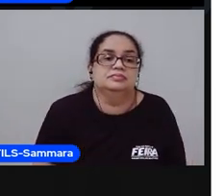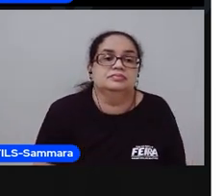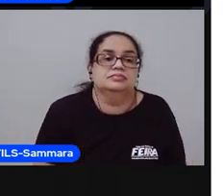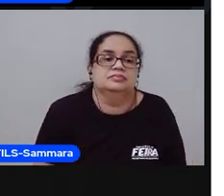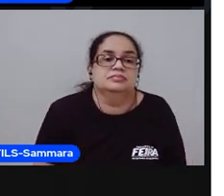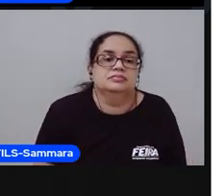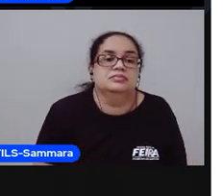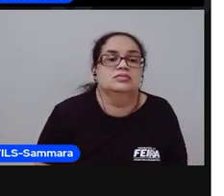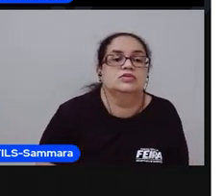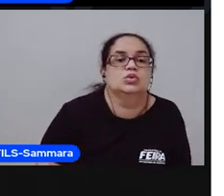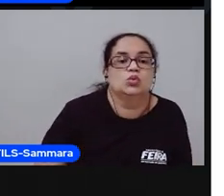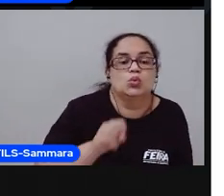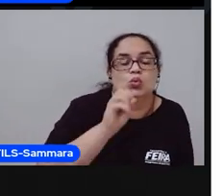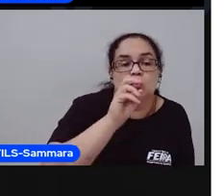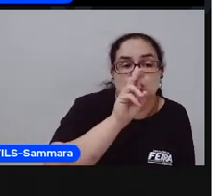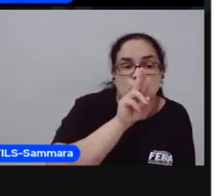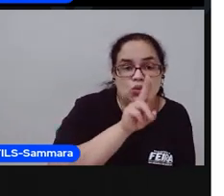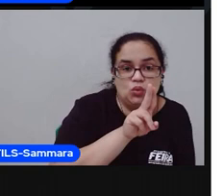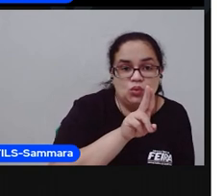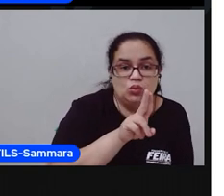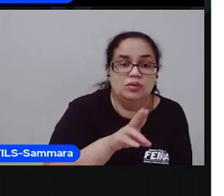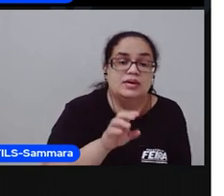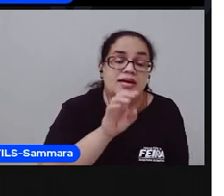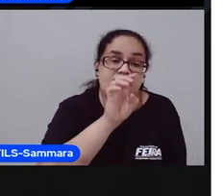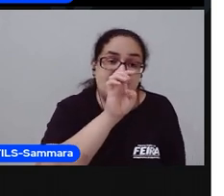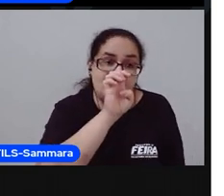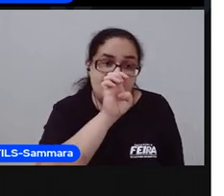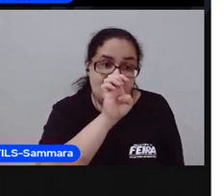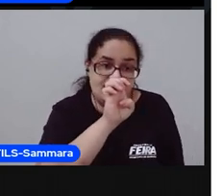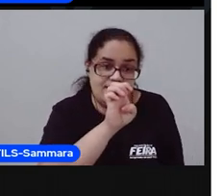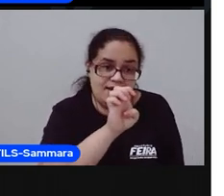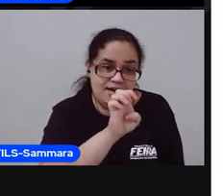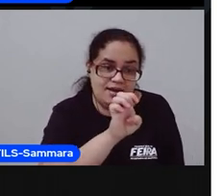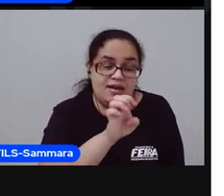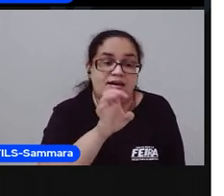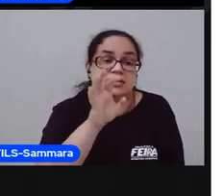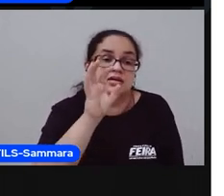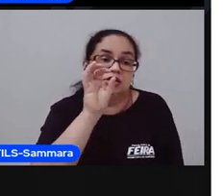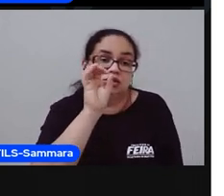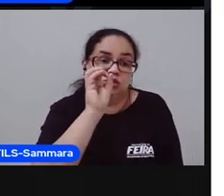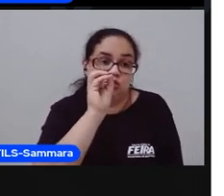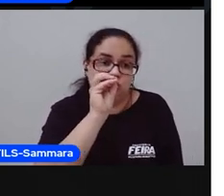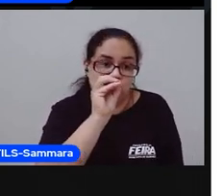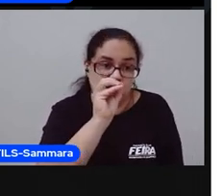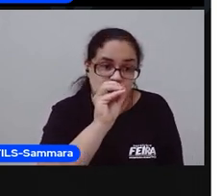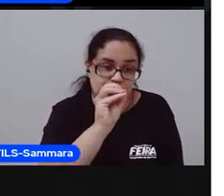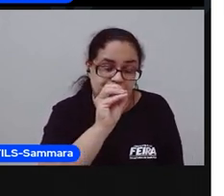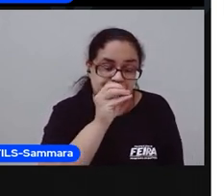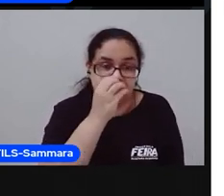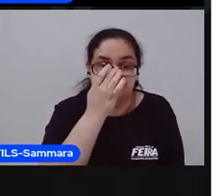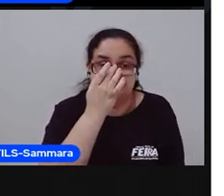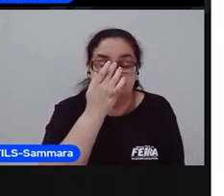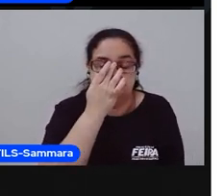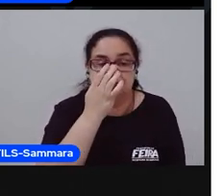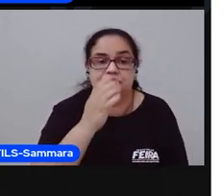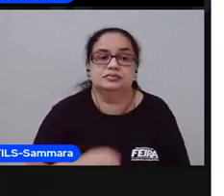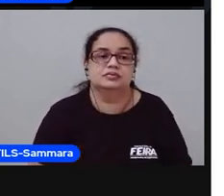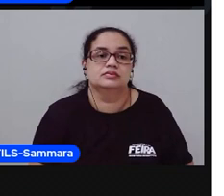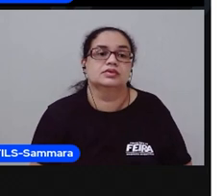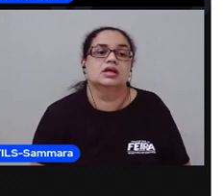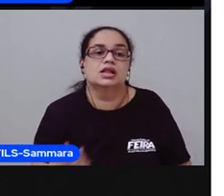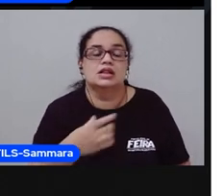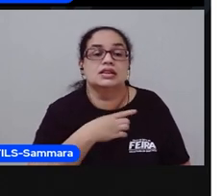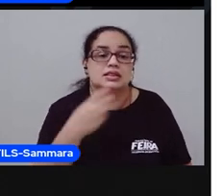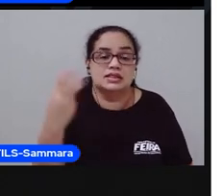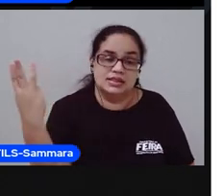Olha, o U, o E e o O. Então, tem